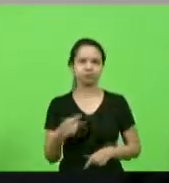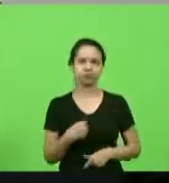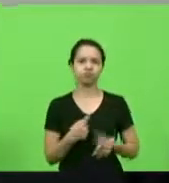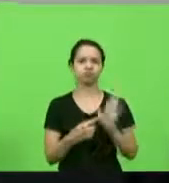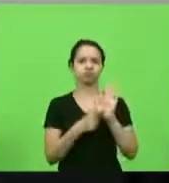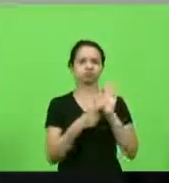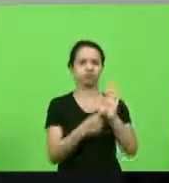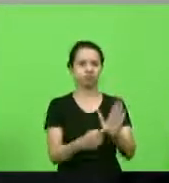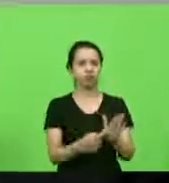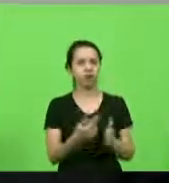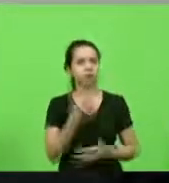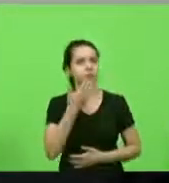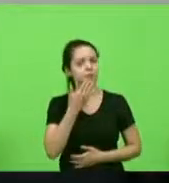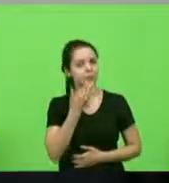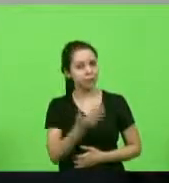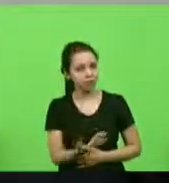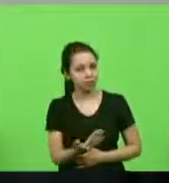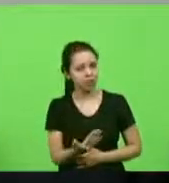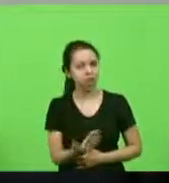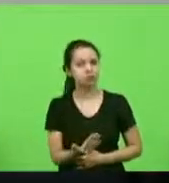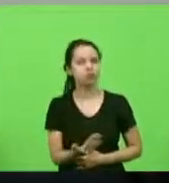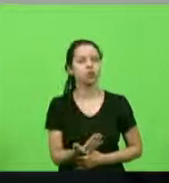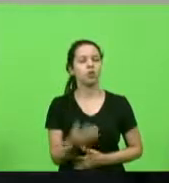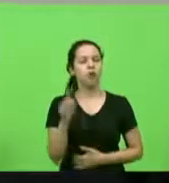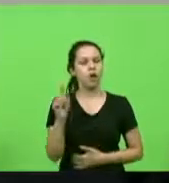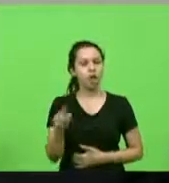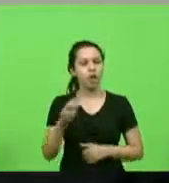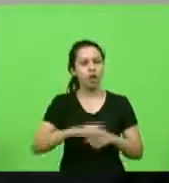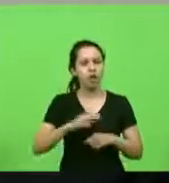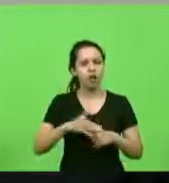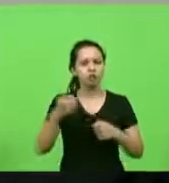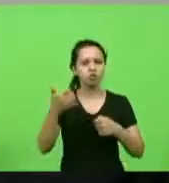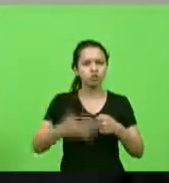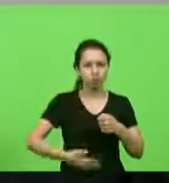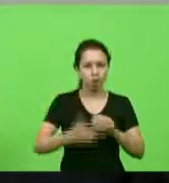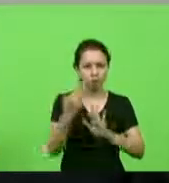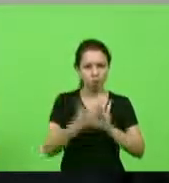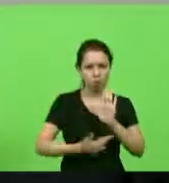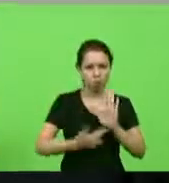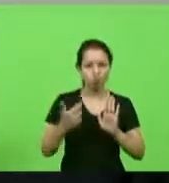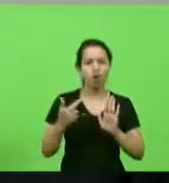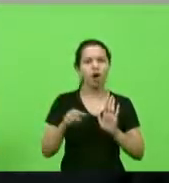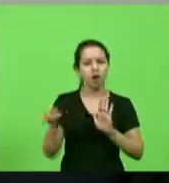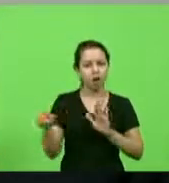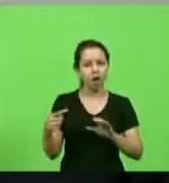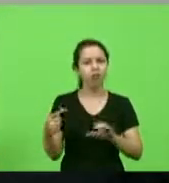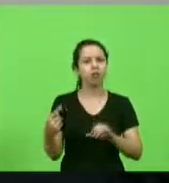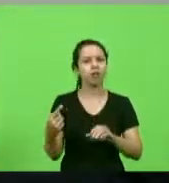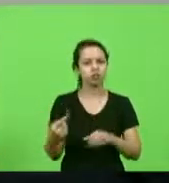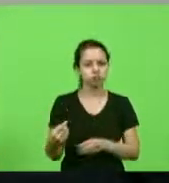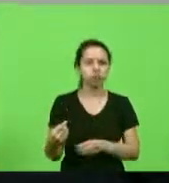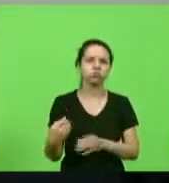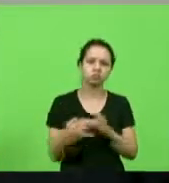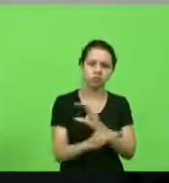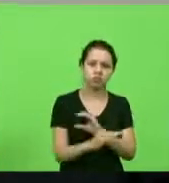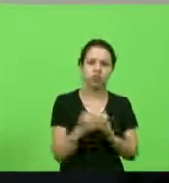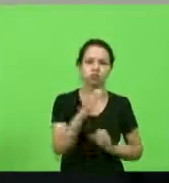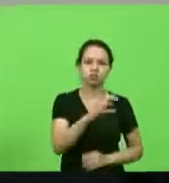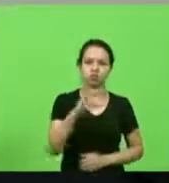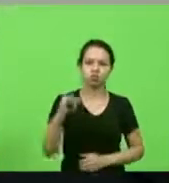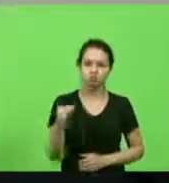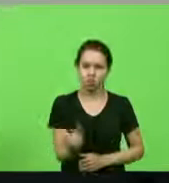a vênia da relatora que passe lá na CCJ esse projeto uma vez que nós acordamos